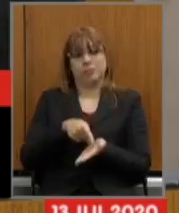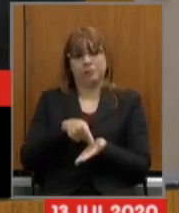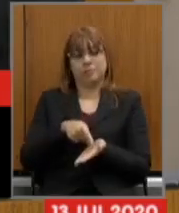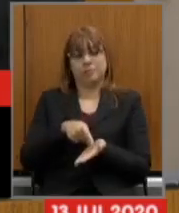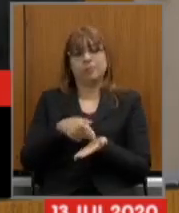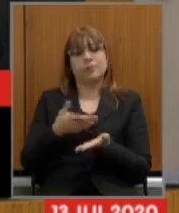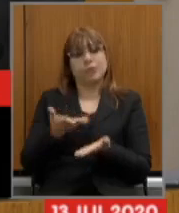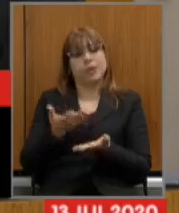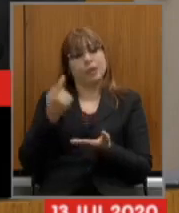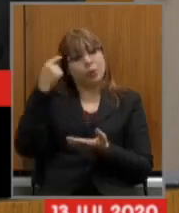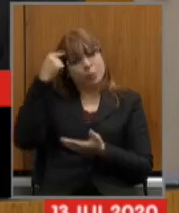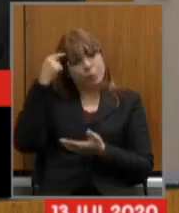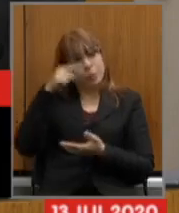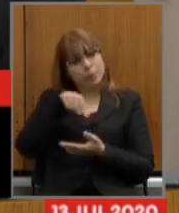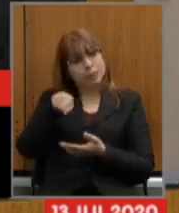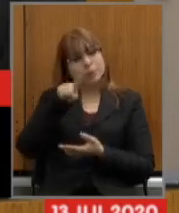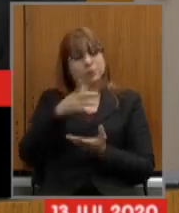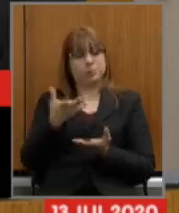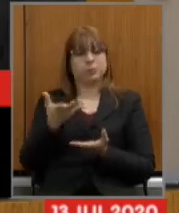servidor pense